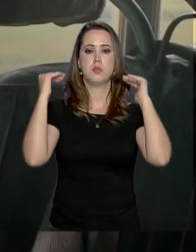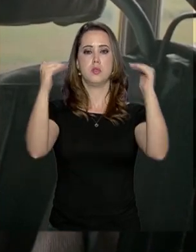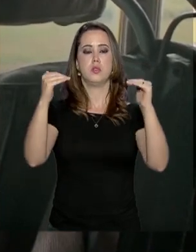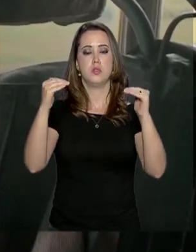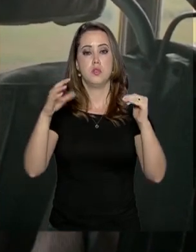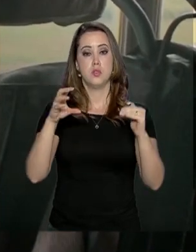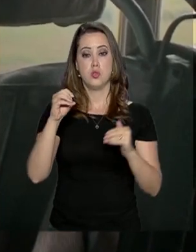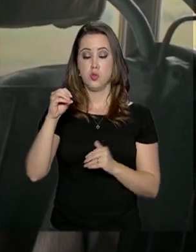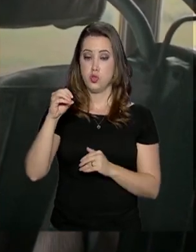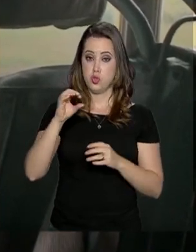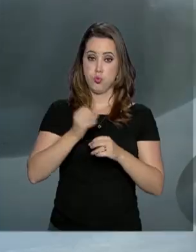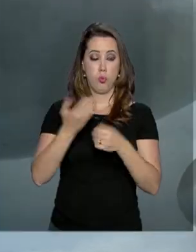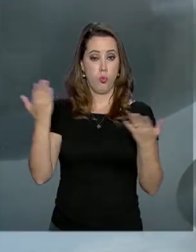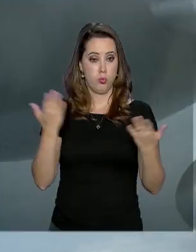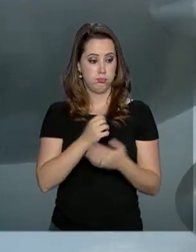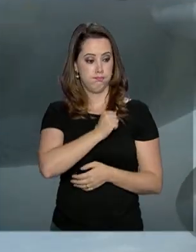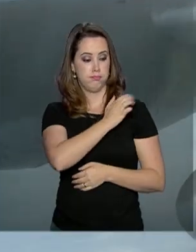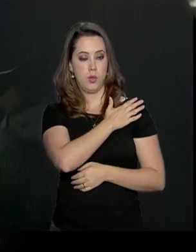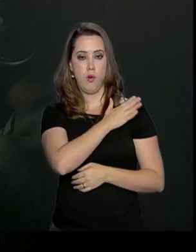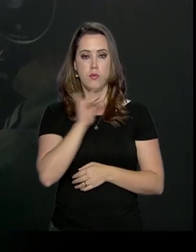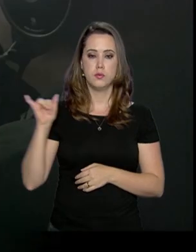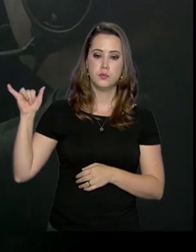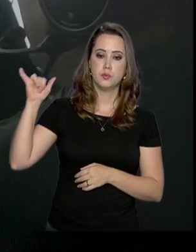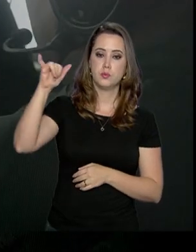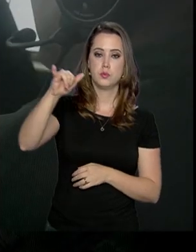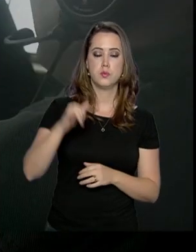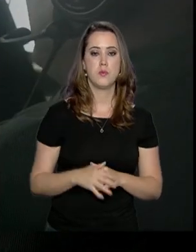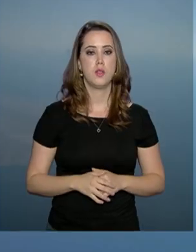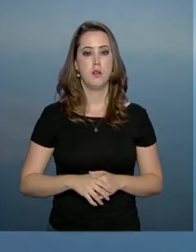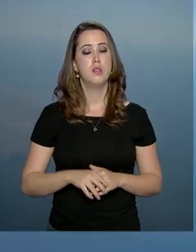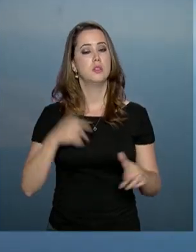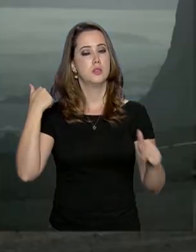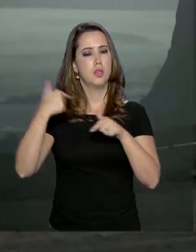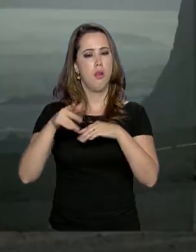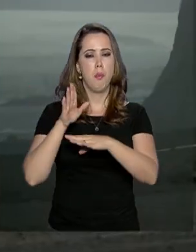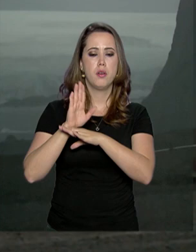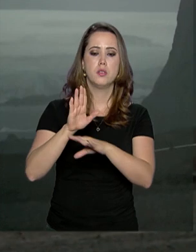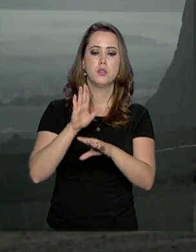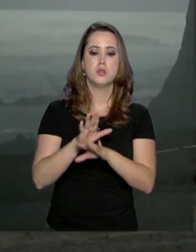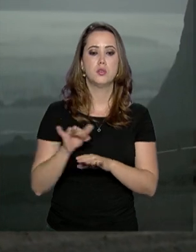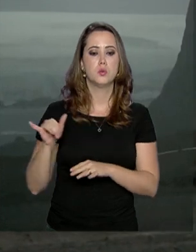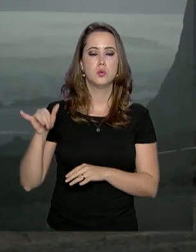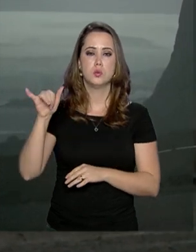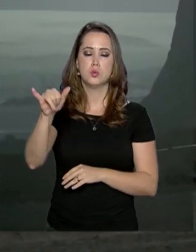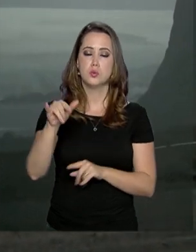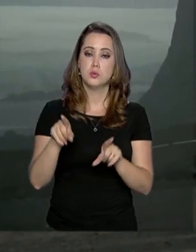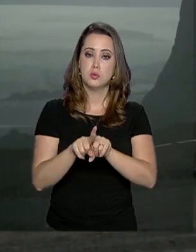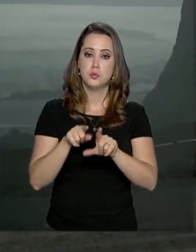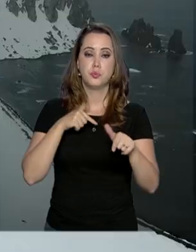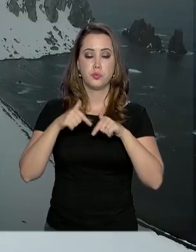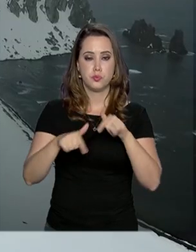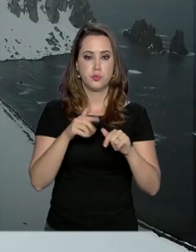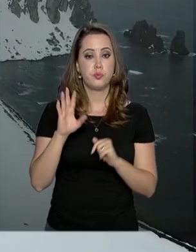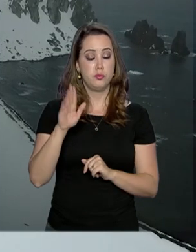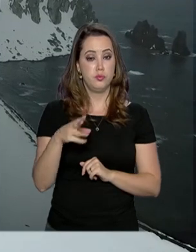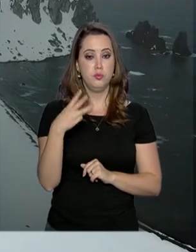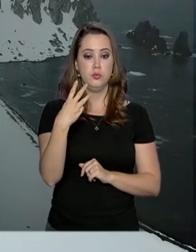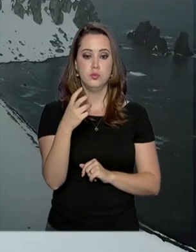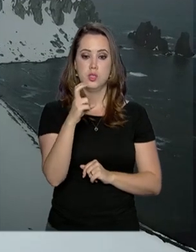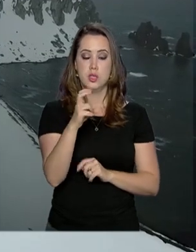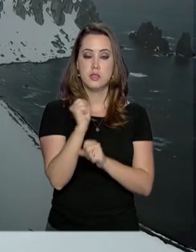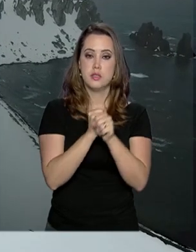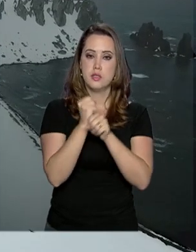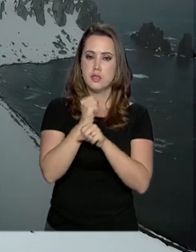oficial aviador na Força Aérea hoje. Entre as missões do Hércules está o apoio ao Programa Antártico Brasileiro. Já são 35